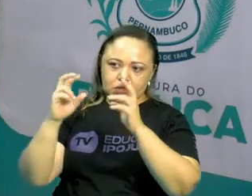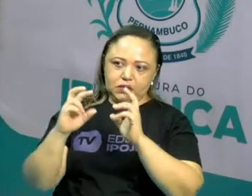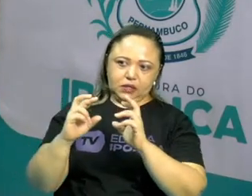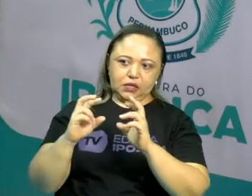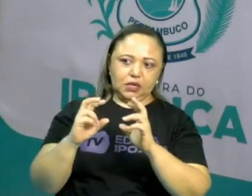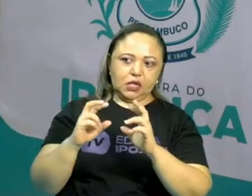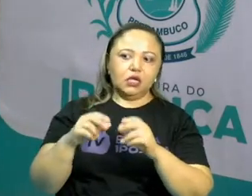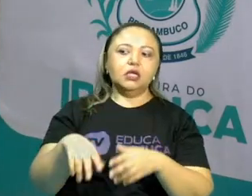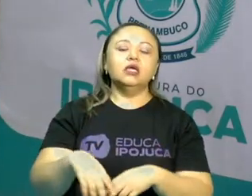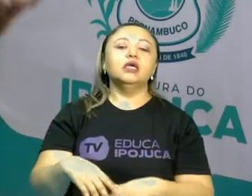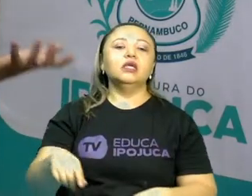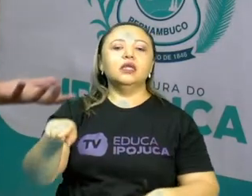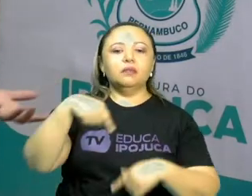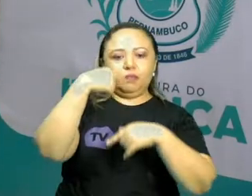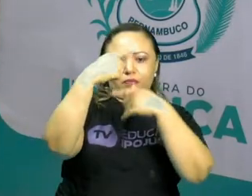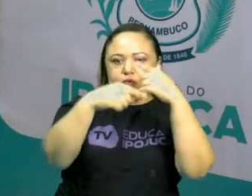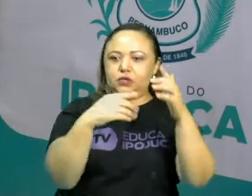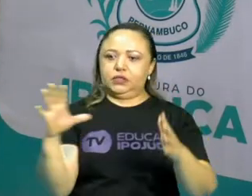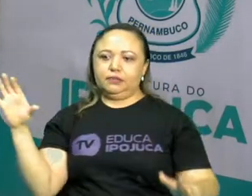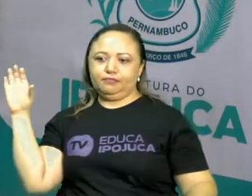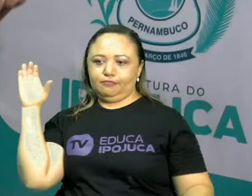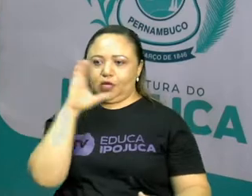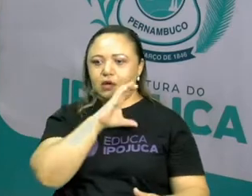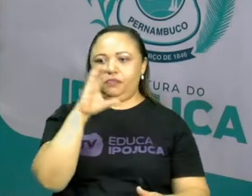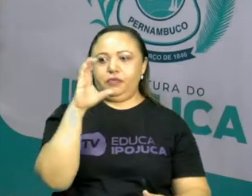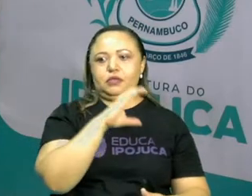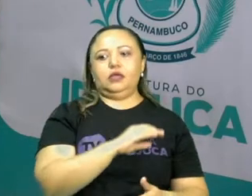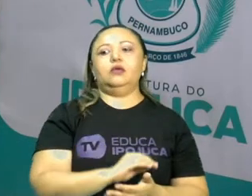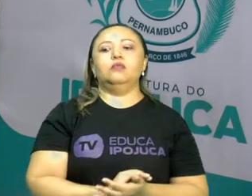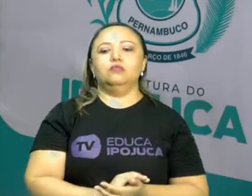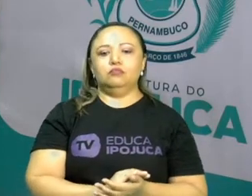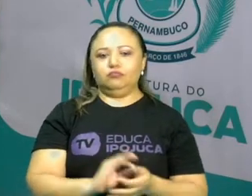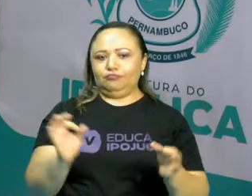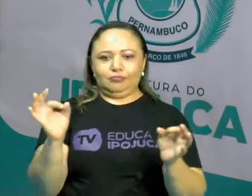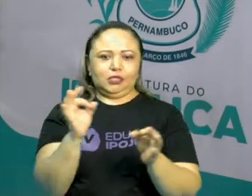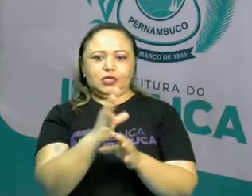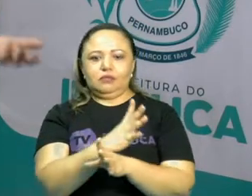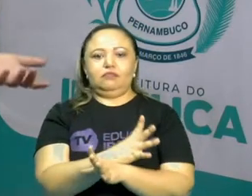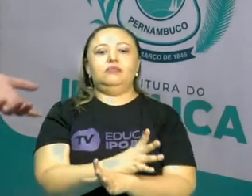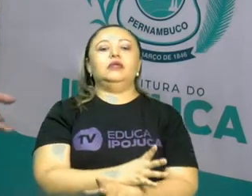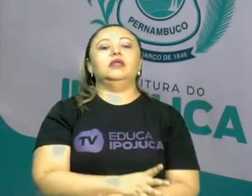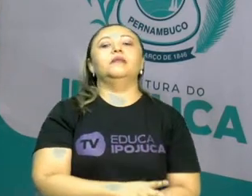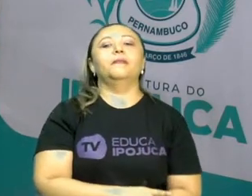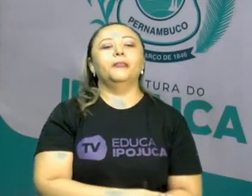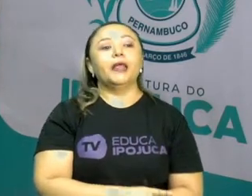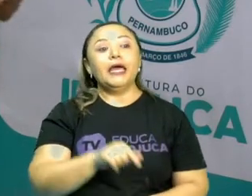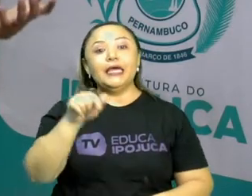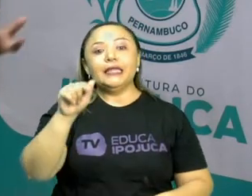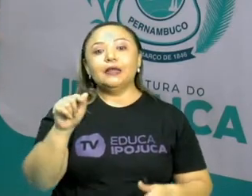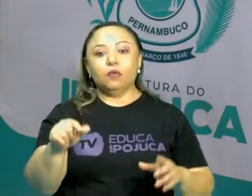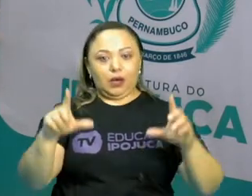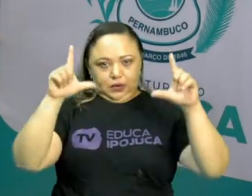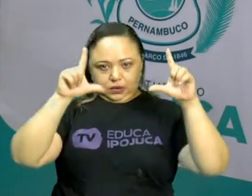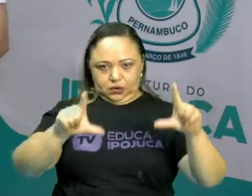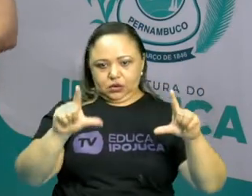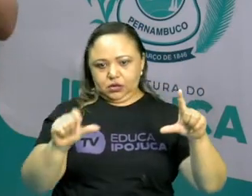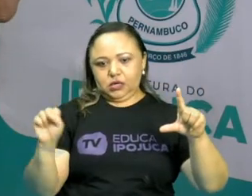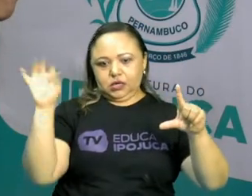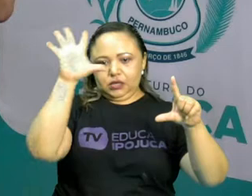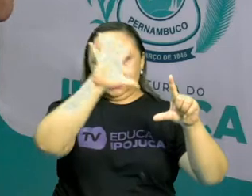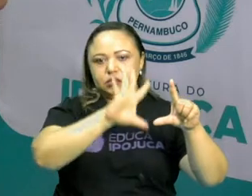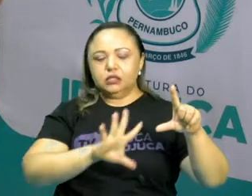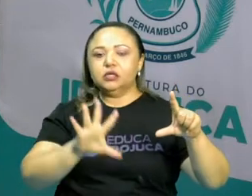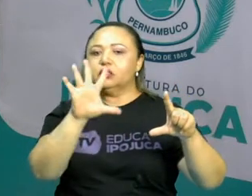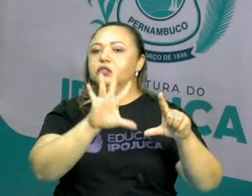isolamento social passe rápido, que a gente não tenha que vivenciar por muito tempo isso.